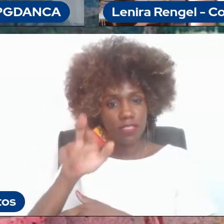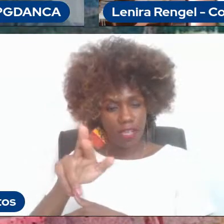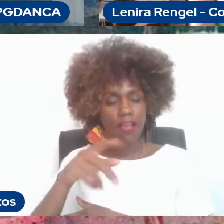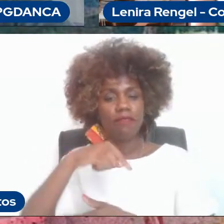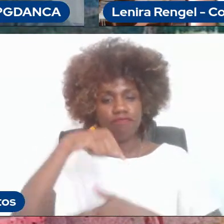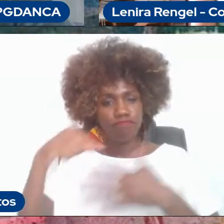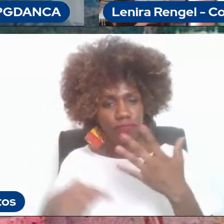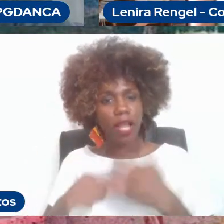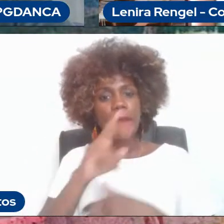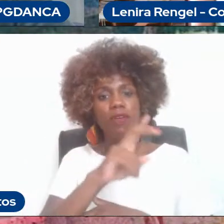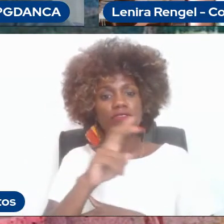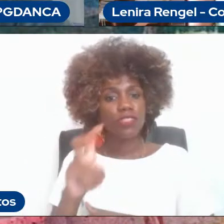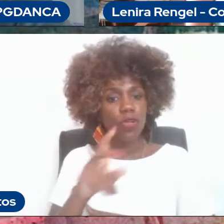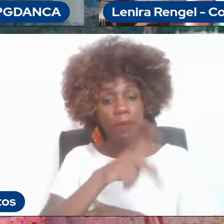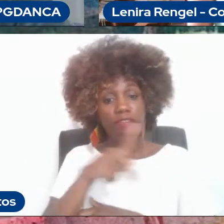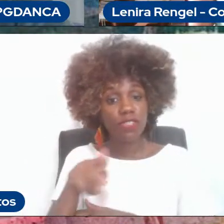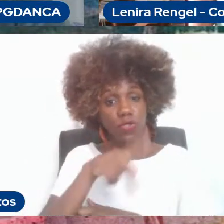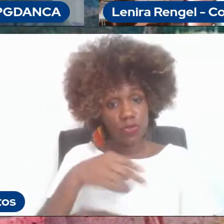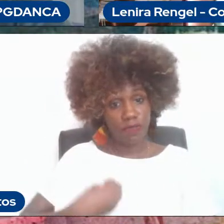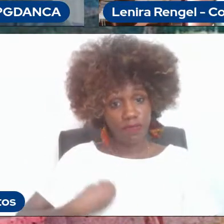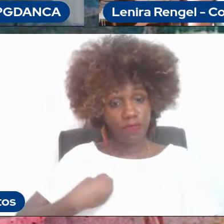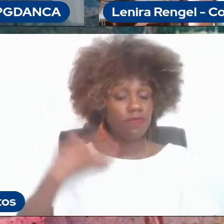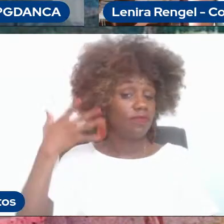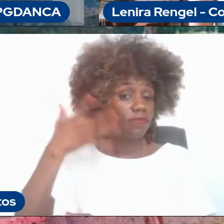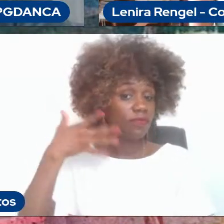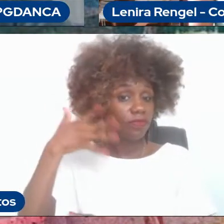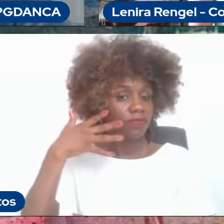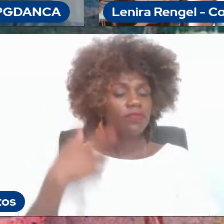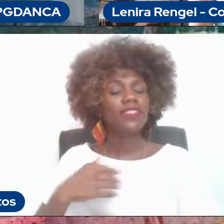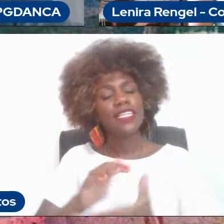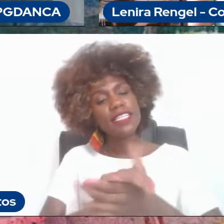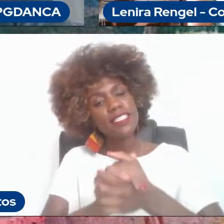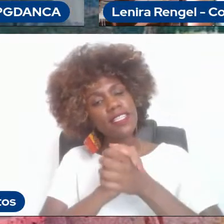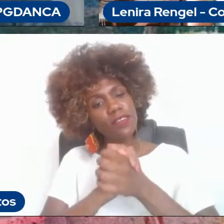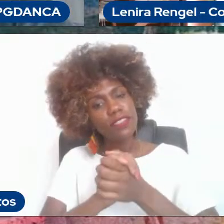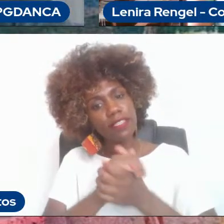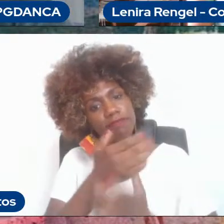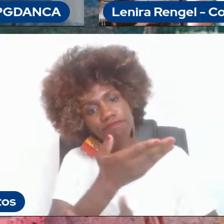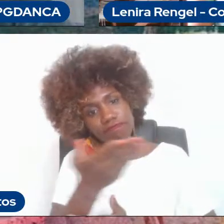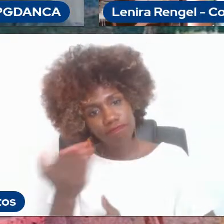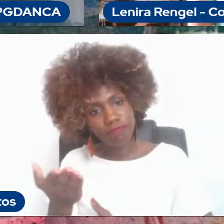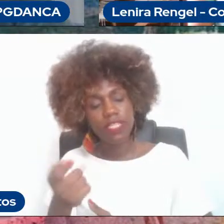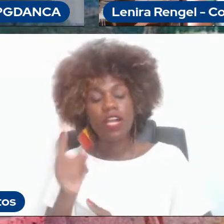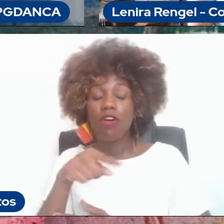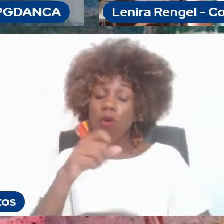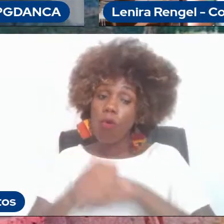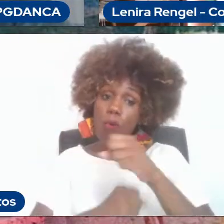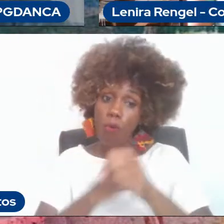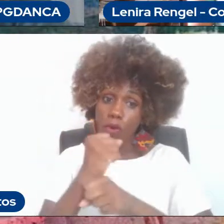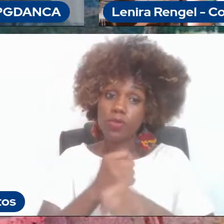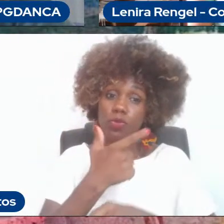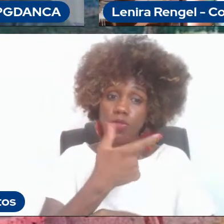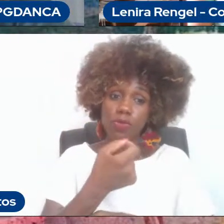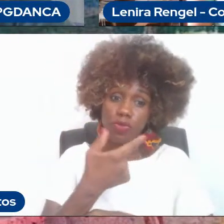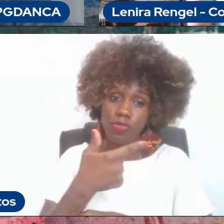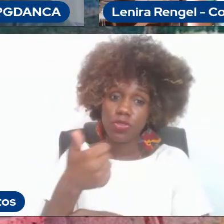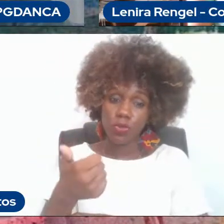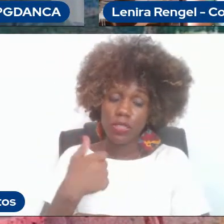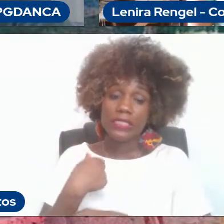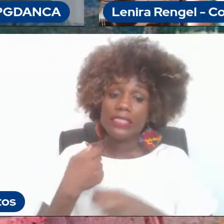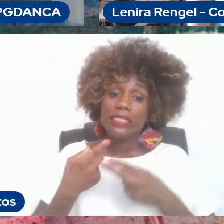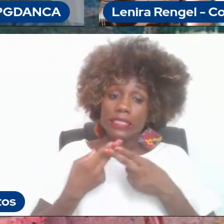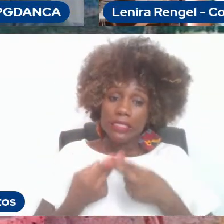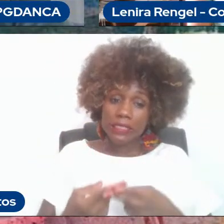Saudar, dentro deste ano, né, de 2021, um ano de muita resiliência e resistência, mais um